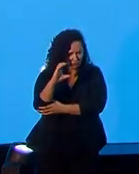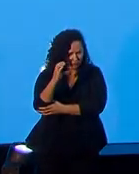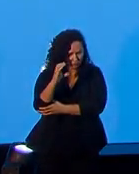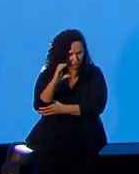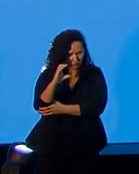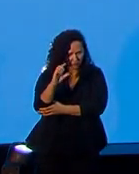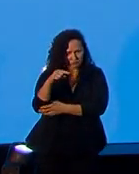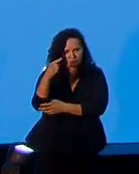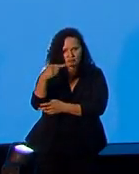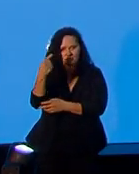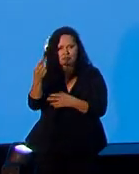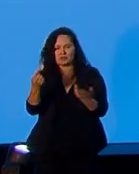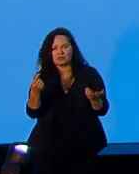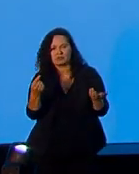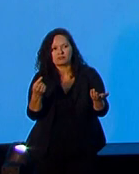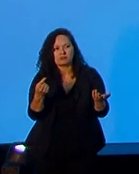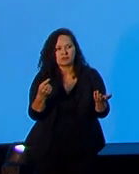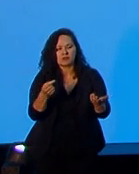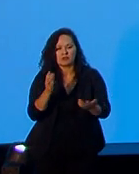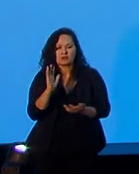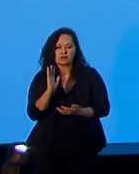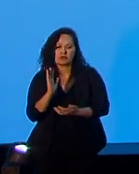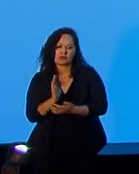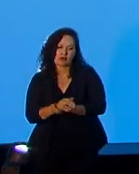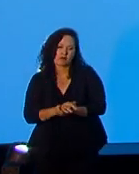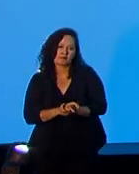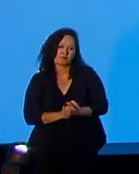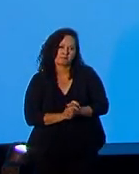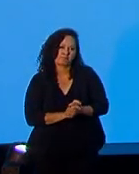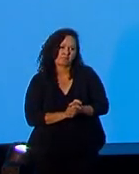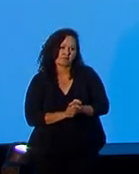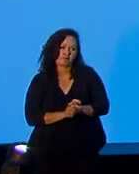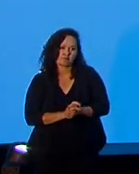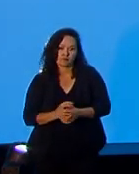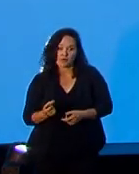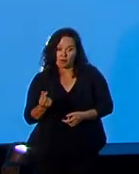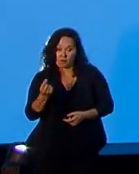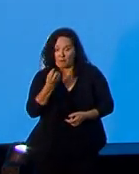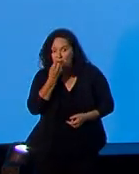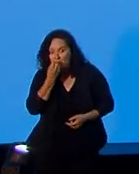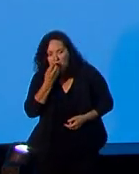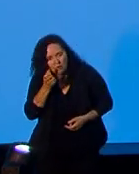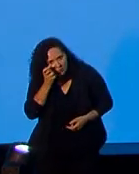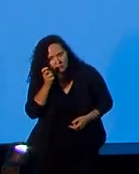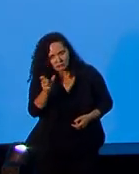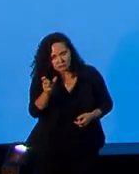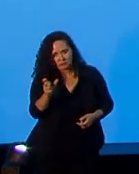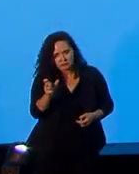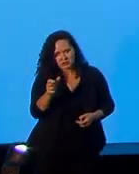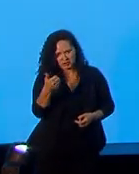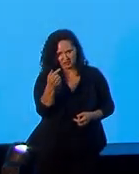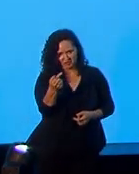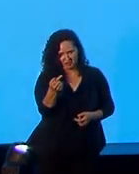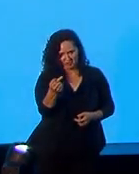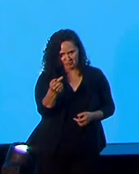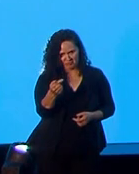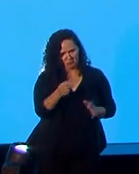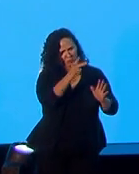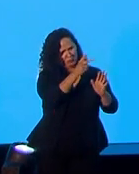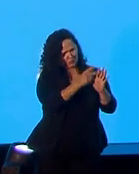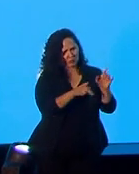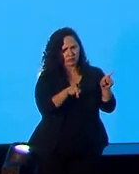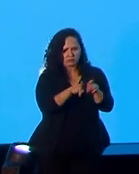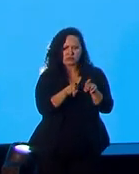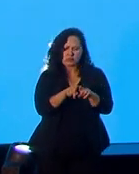E, depois, já era um custo muito interessante para a gente, então, foi o que fez a gente avançar com o projeto